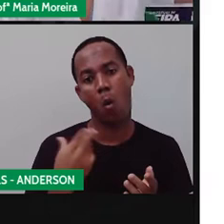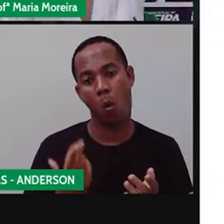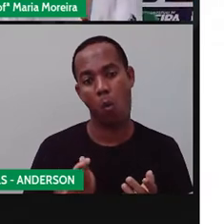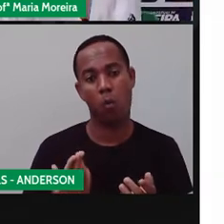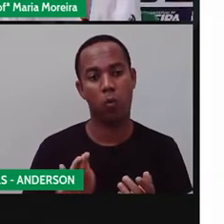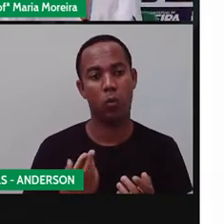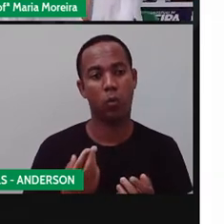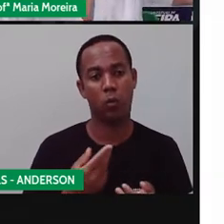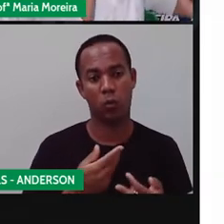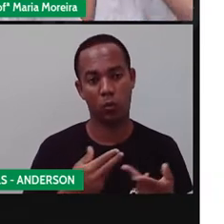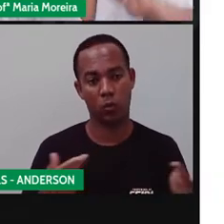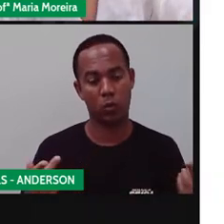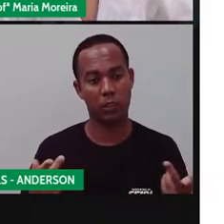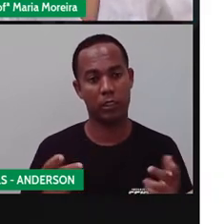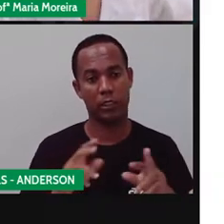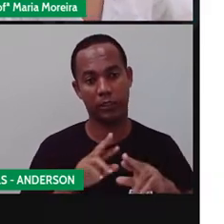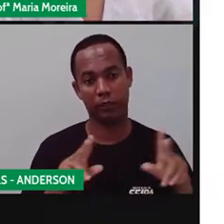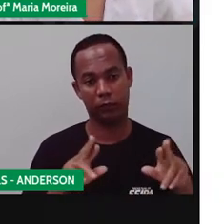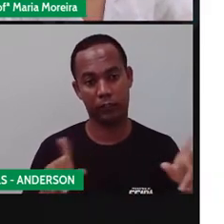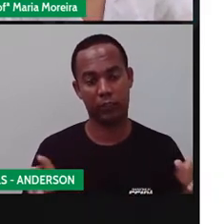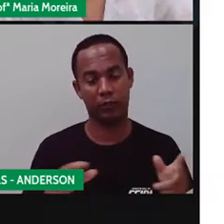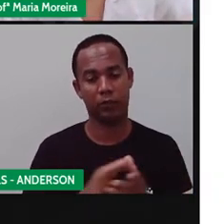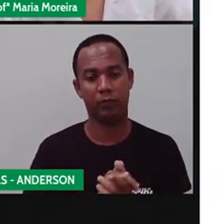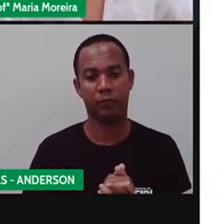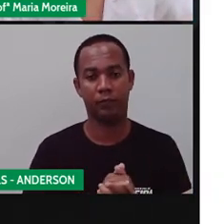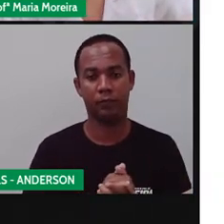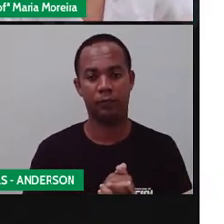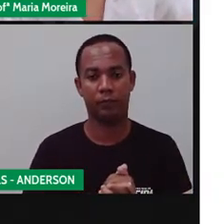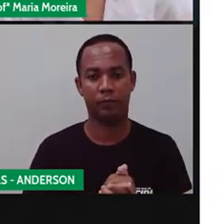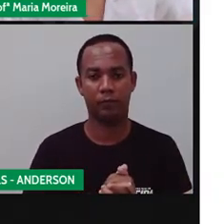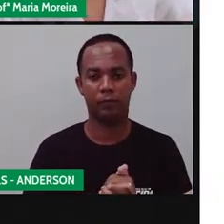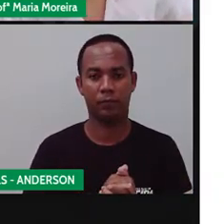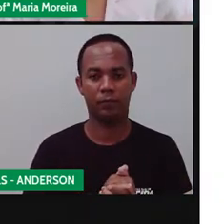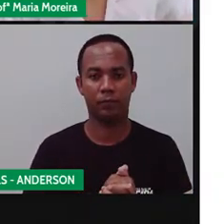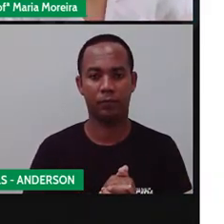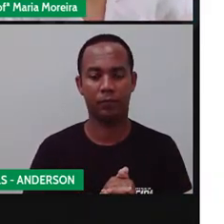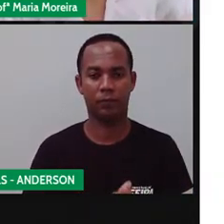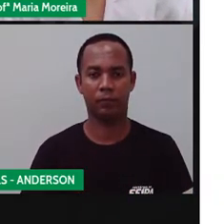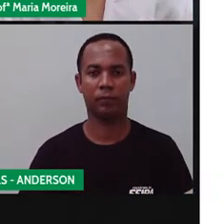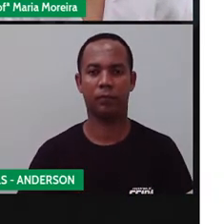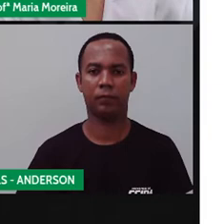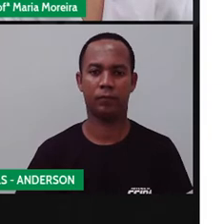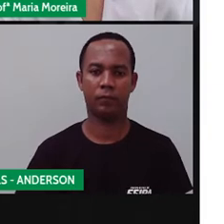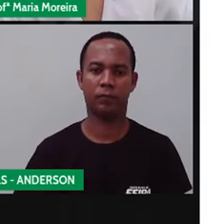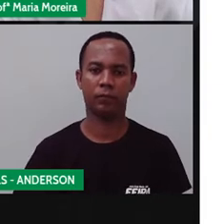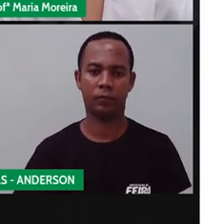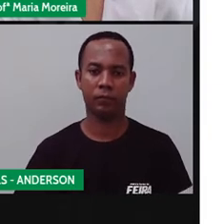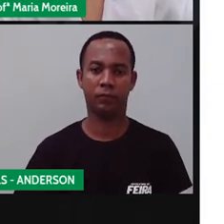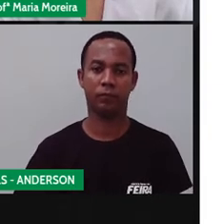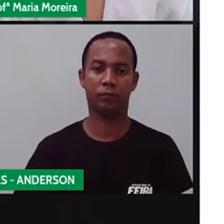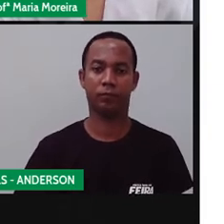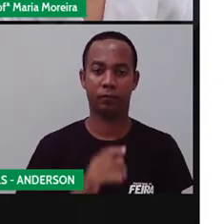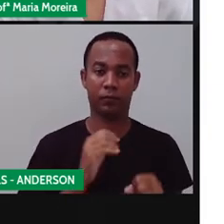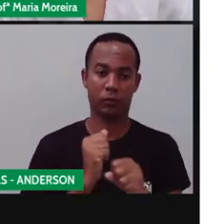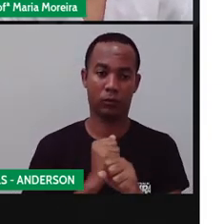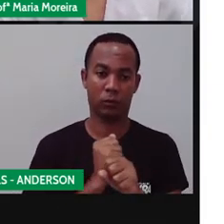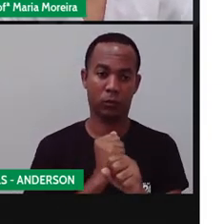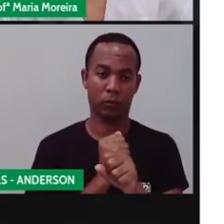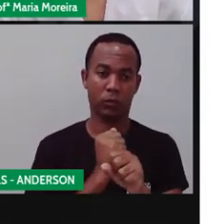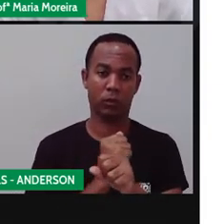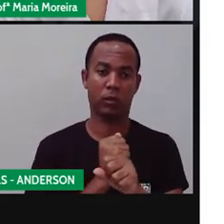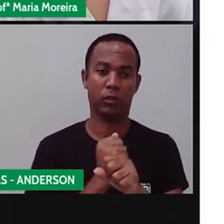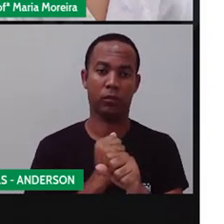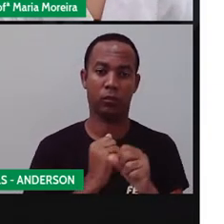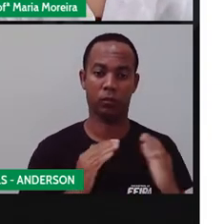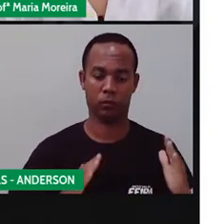difícil. Meu cabelo hoje está diferente. Está murcho. A construção das pirâmides